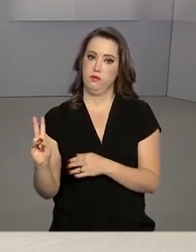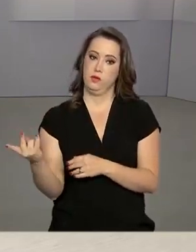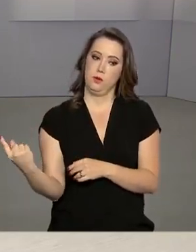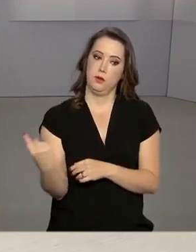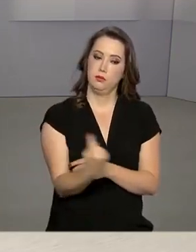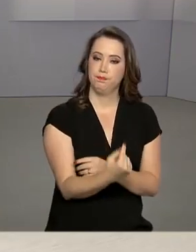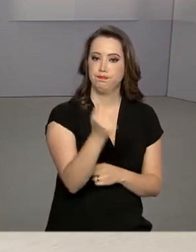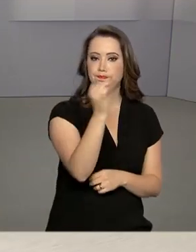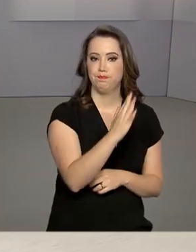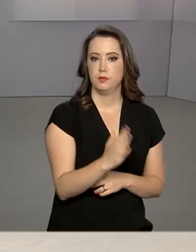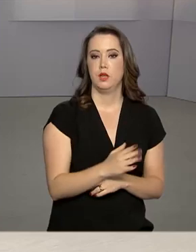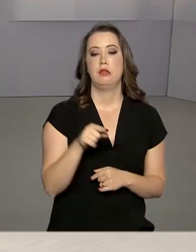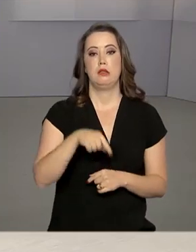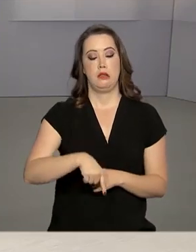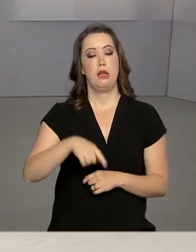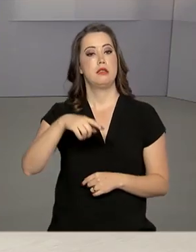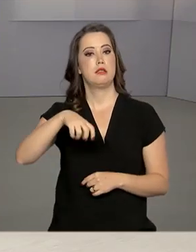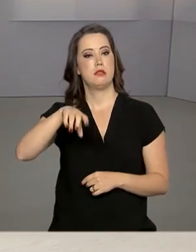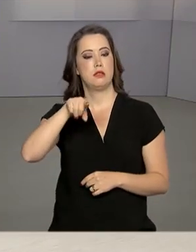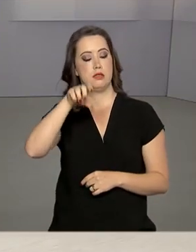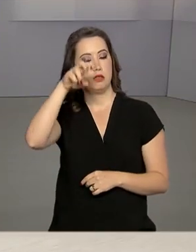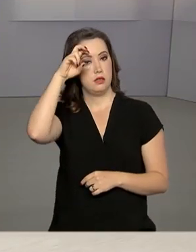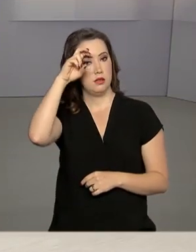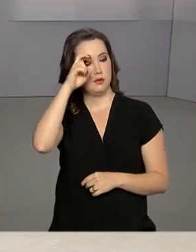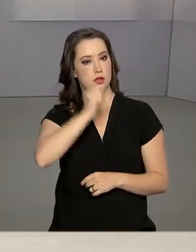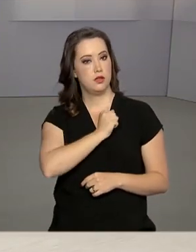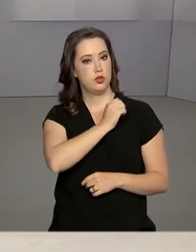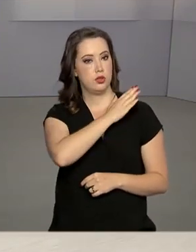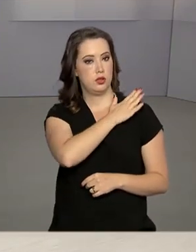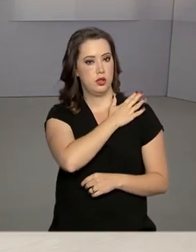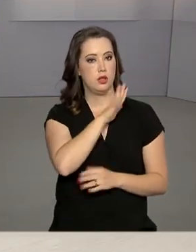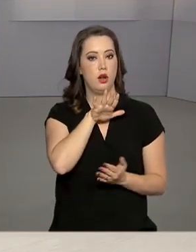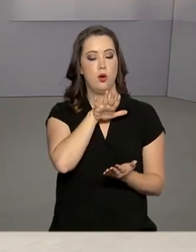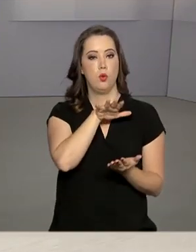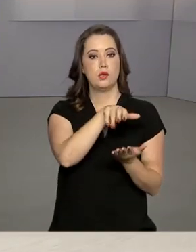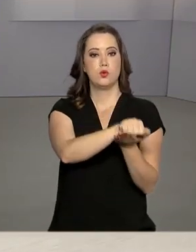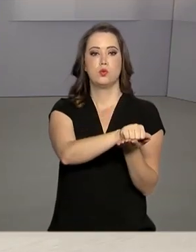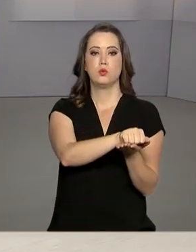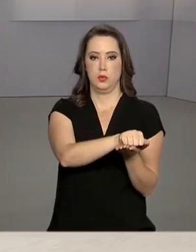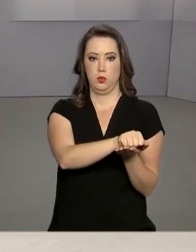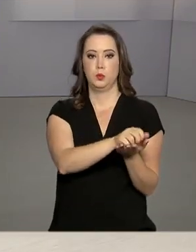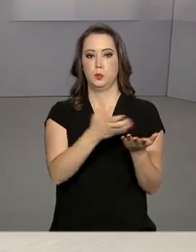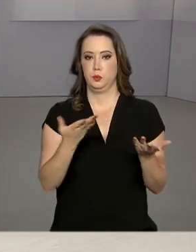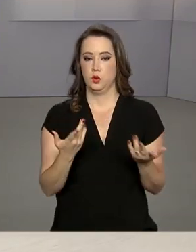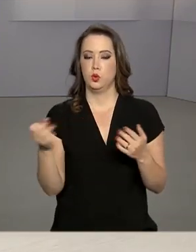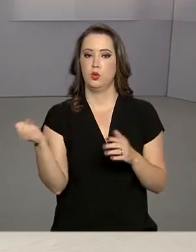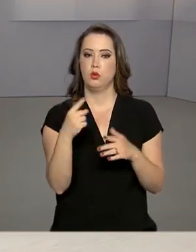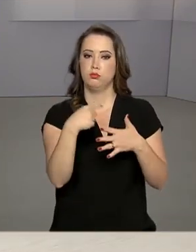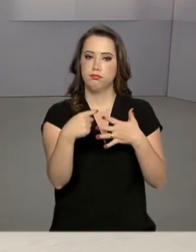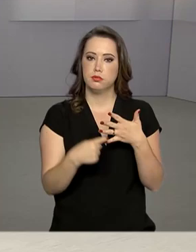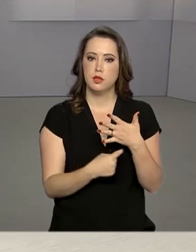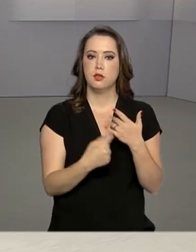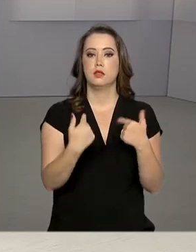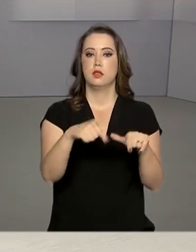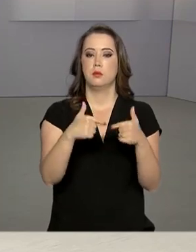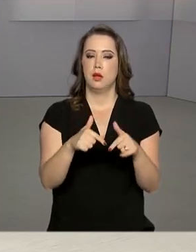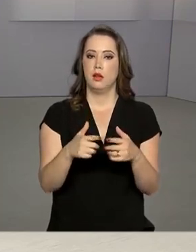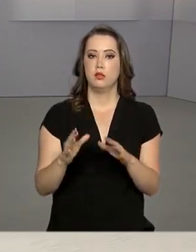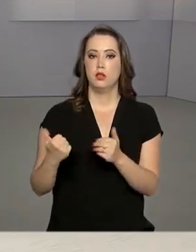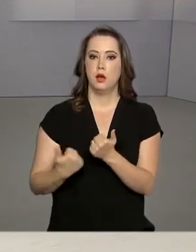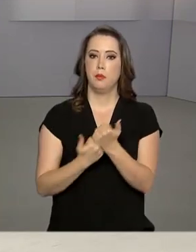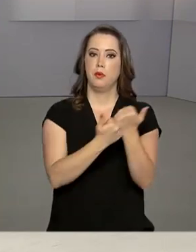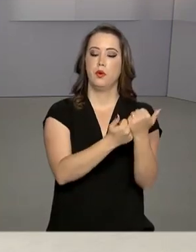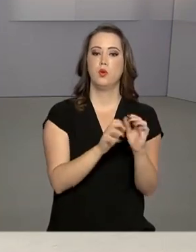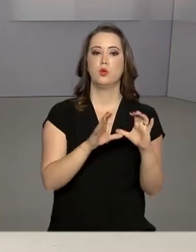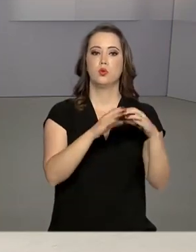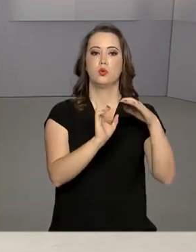general Antônio Manuel de Barros assumiu o comando da operação. Novas medidas foram anunciadas. Uma delas envolve a ajuda